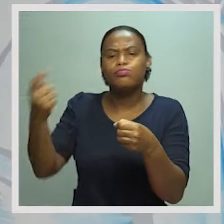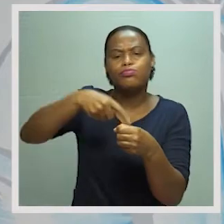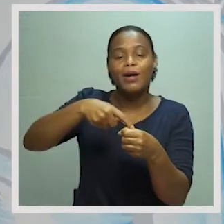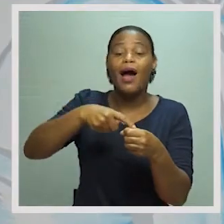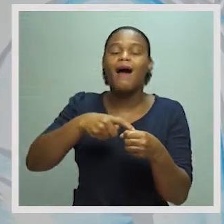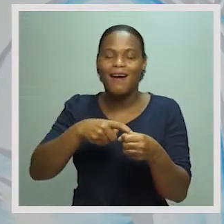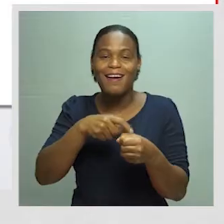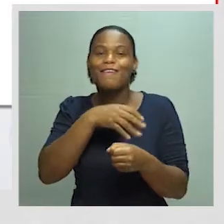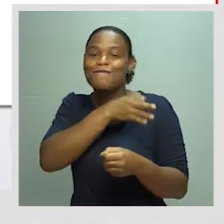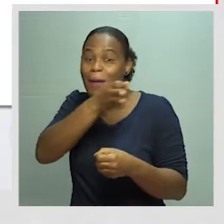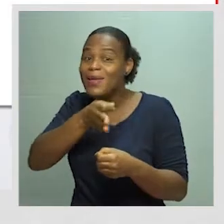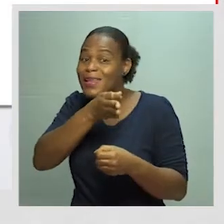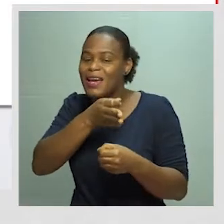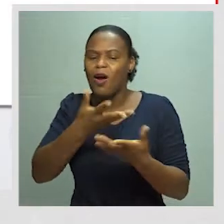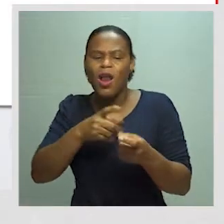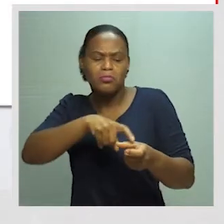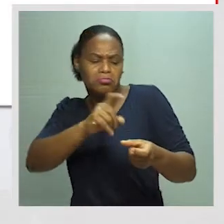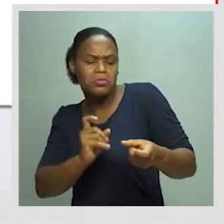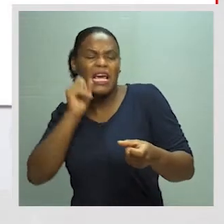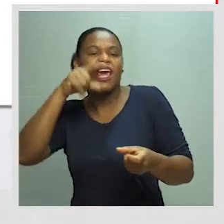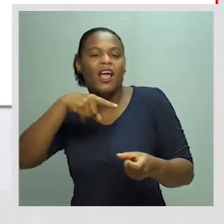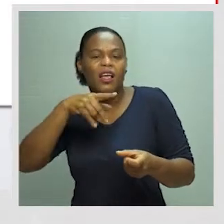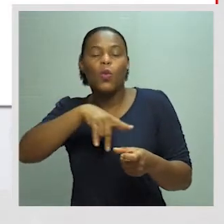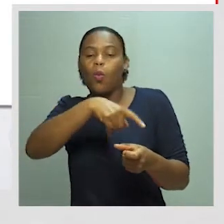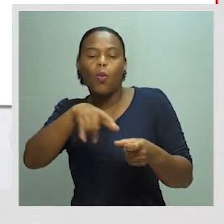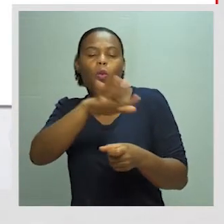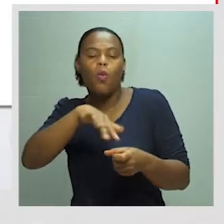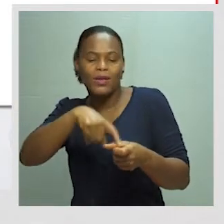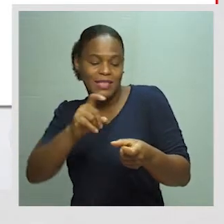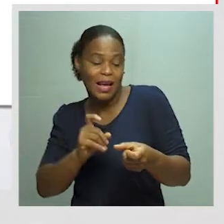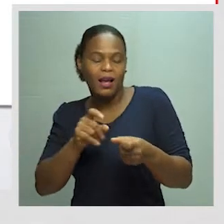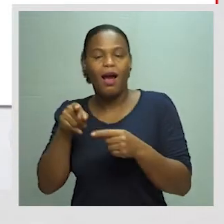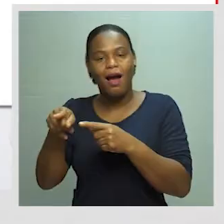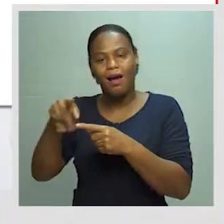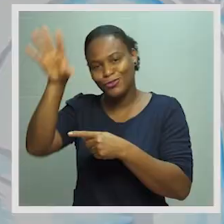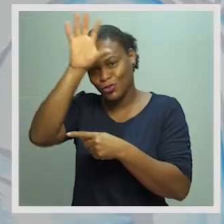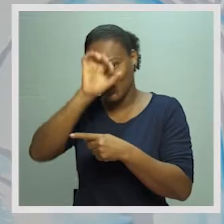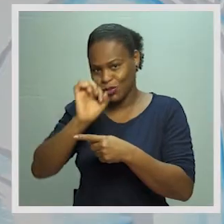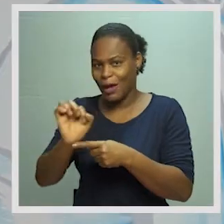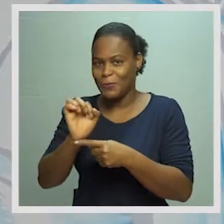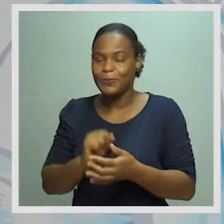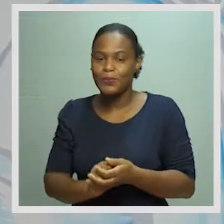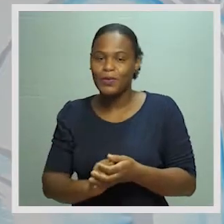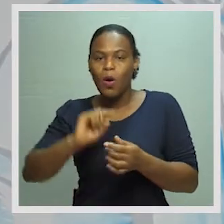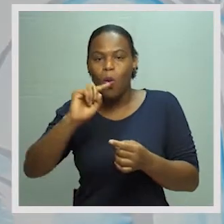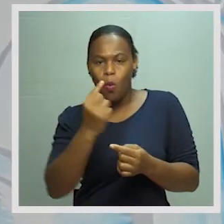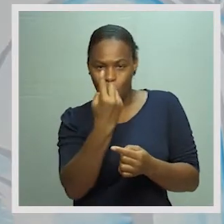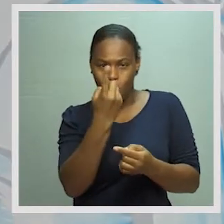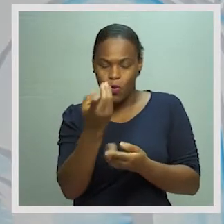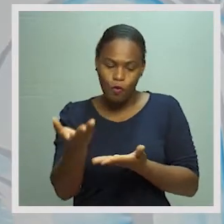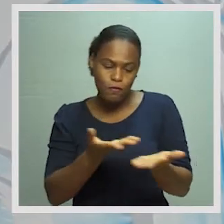Para a família. É fluxo de saída para quem? De onde está a sair? Do Estado. Portanto, um único